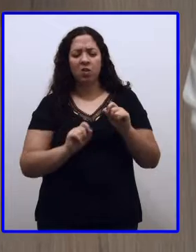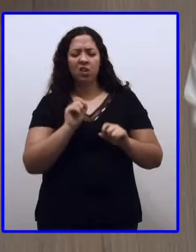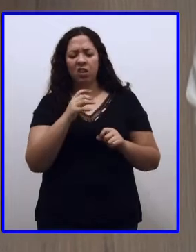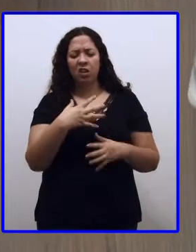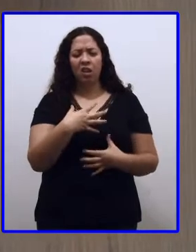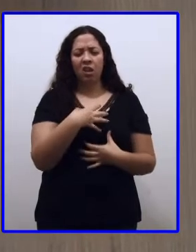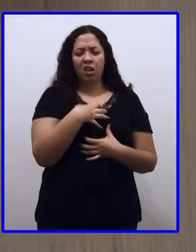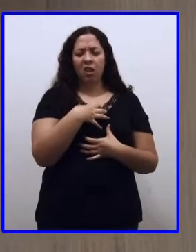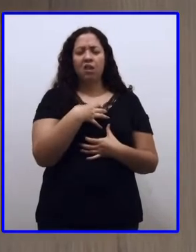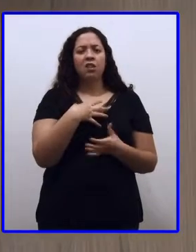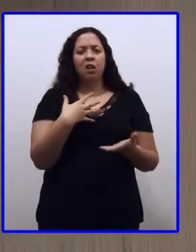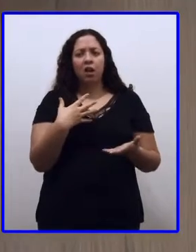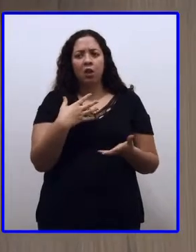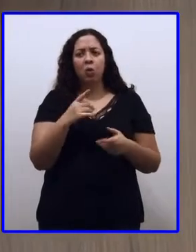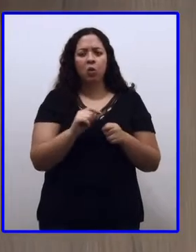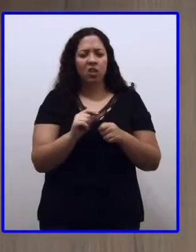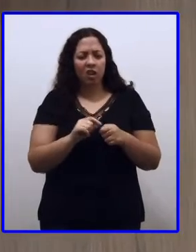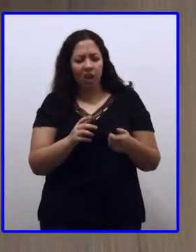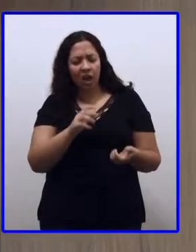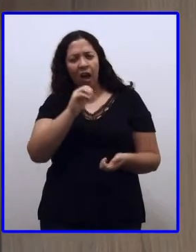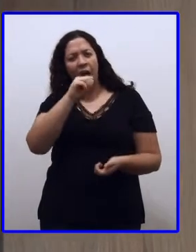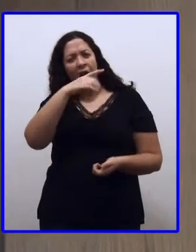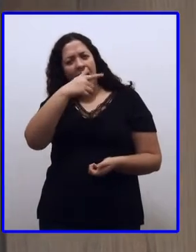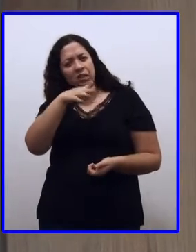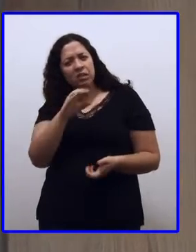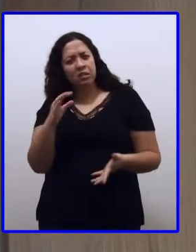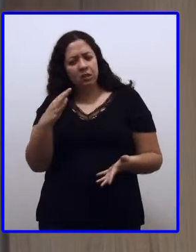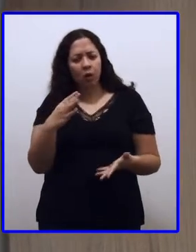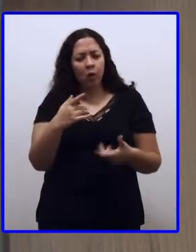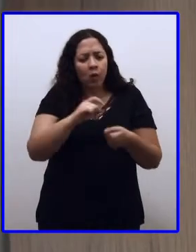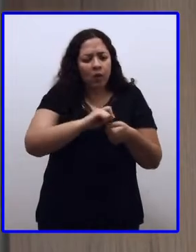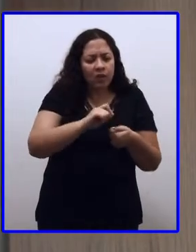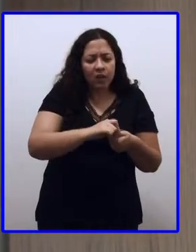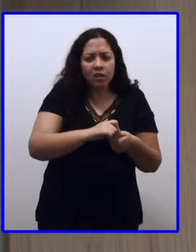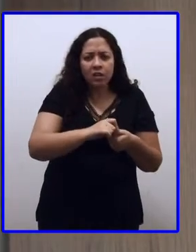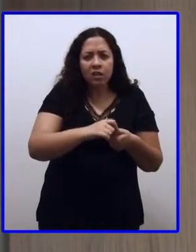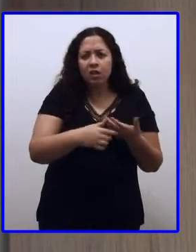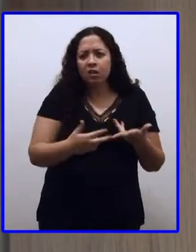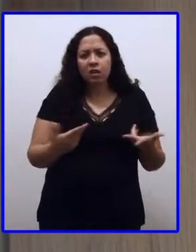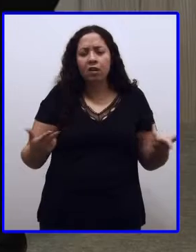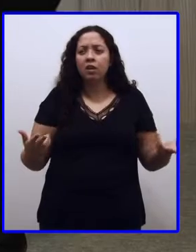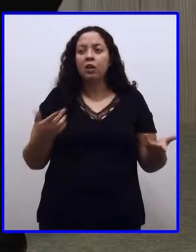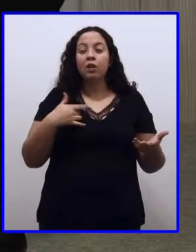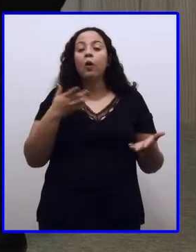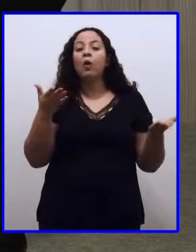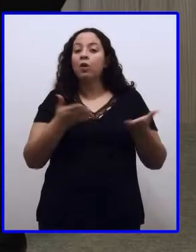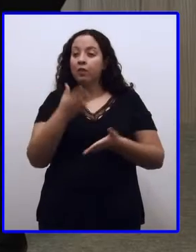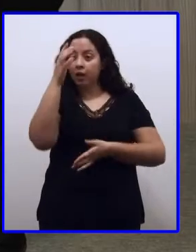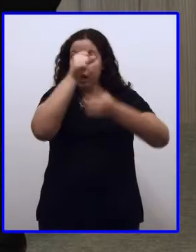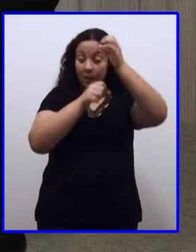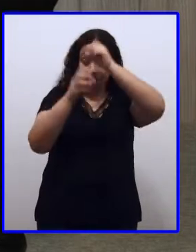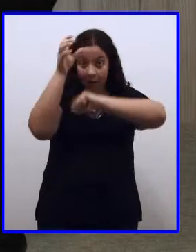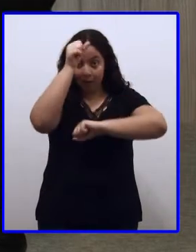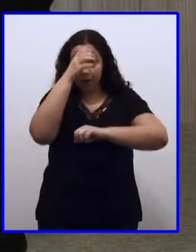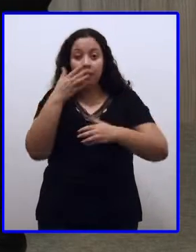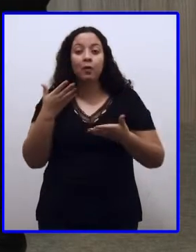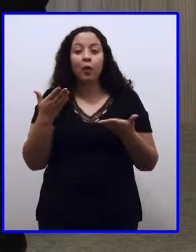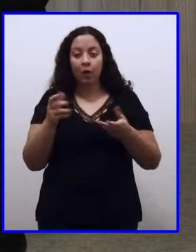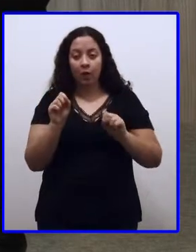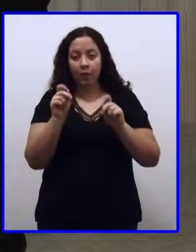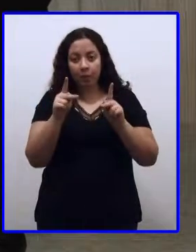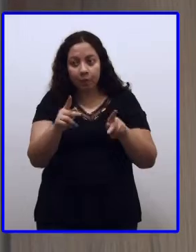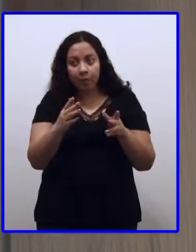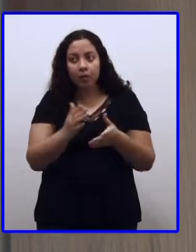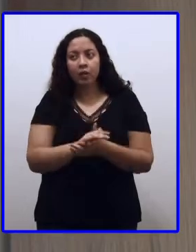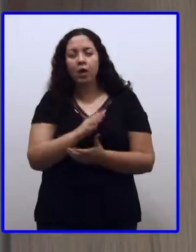o que é ação e o que é fenômeno da natureza? Você vai aprender isso hoje aqui com a gente. Então, a